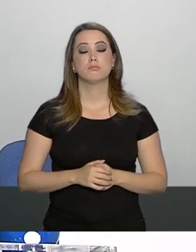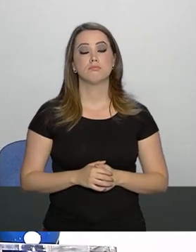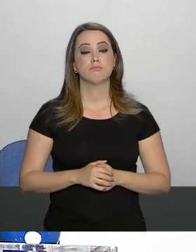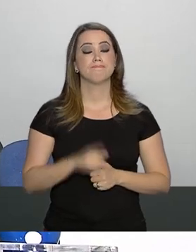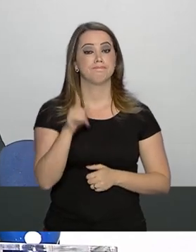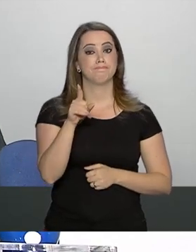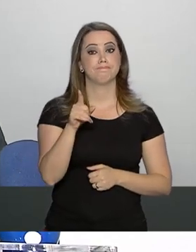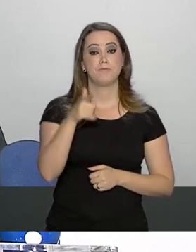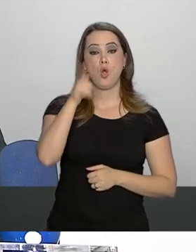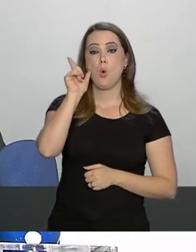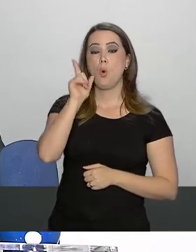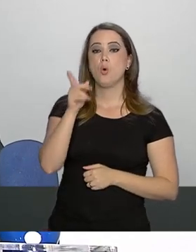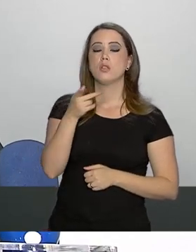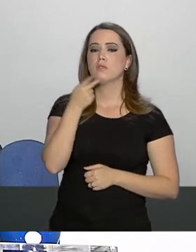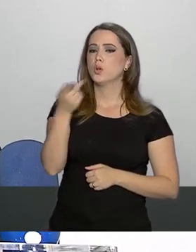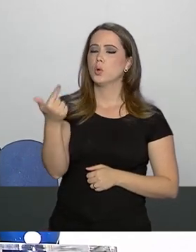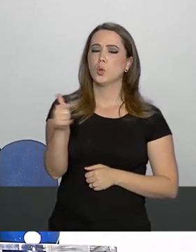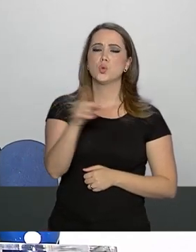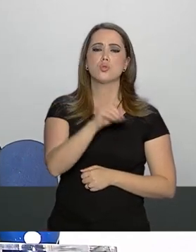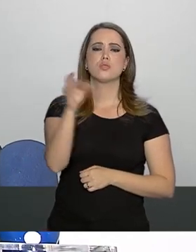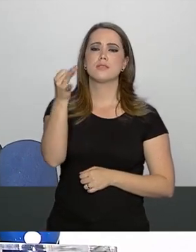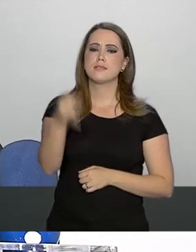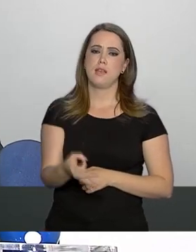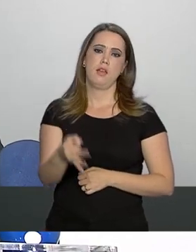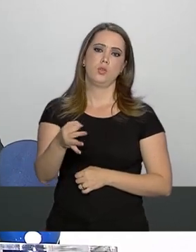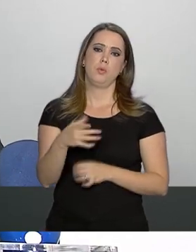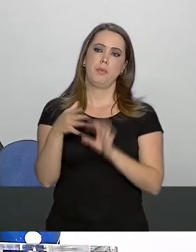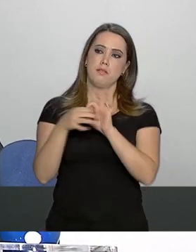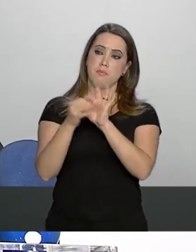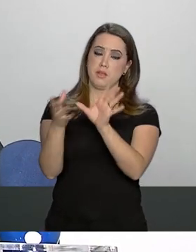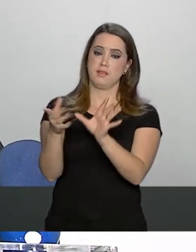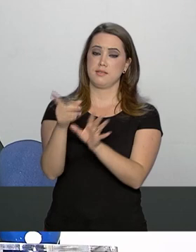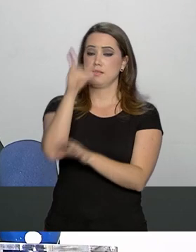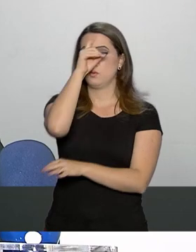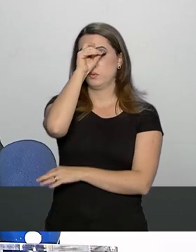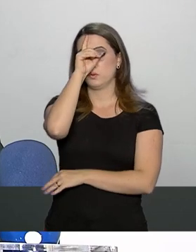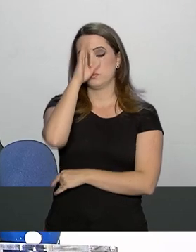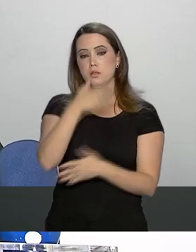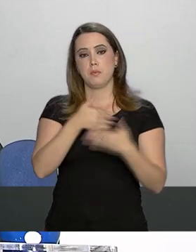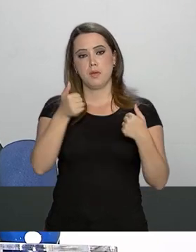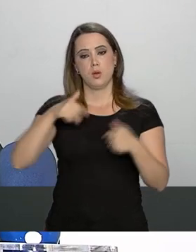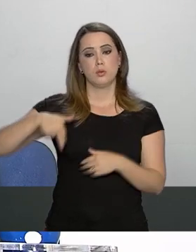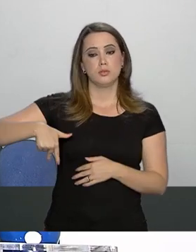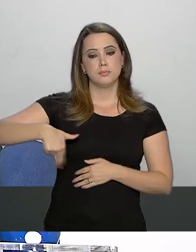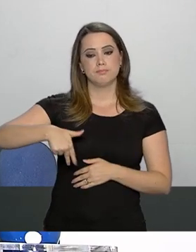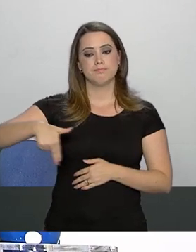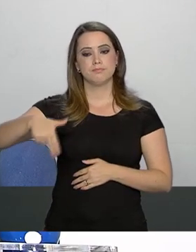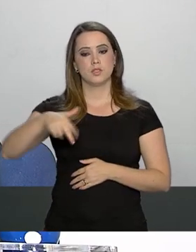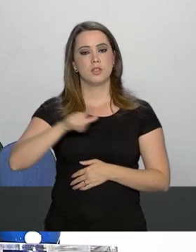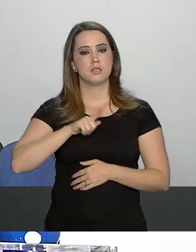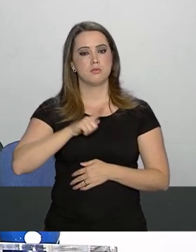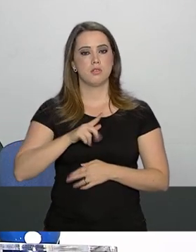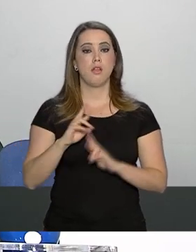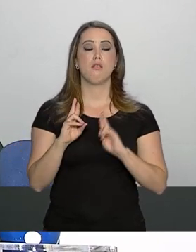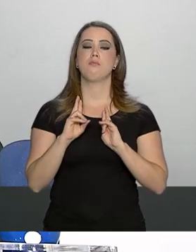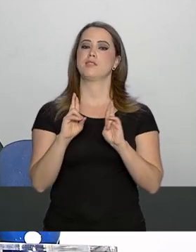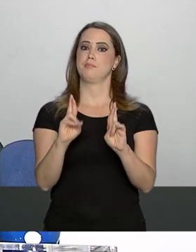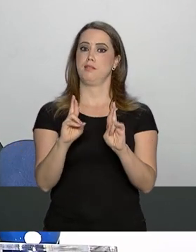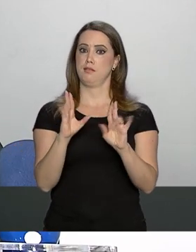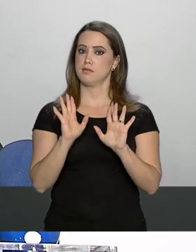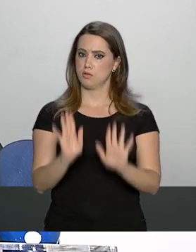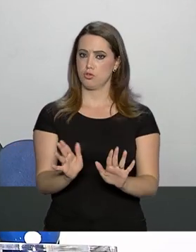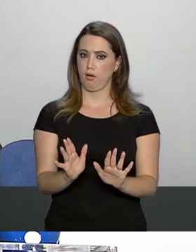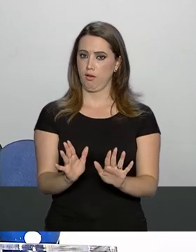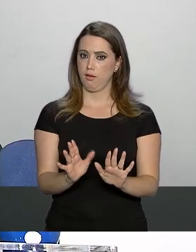Ontem o senhor disse que não tinha uma data ainda para alta. Com esses novos exames, essa melhora, retomada de caminhada, a gente tem uma perspectiva.